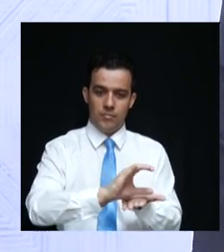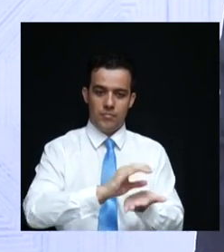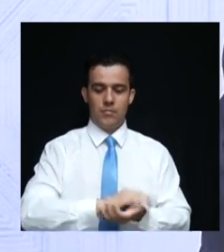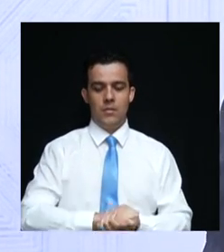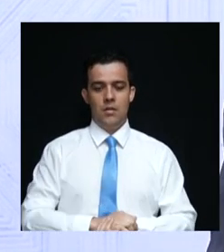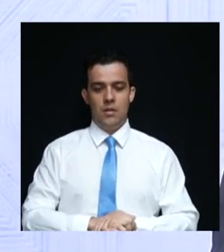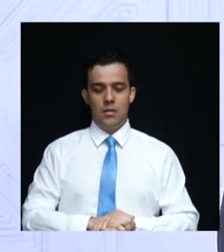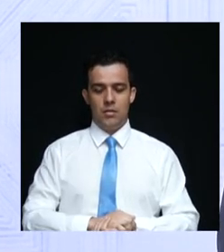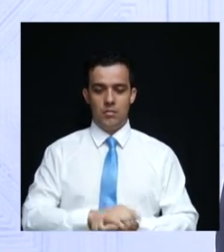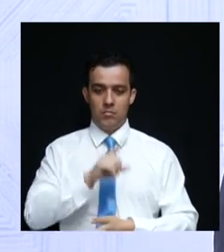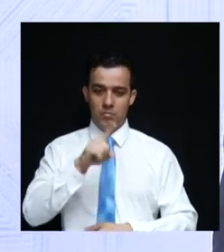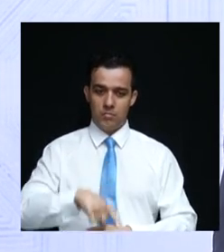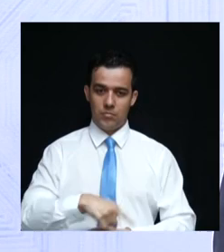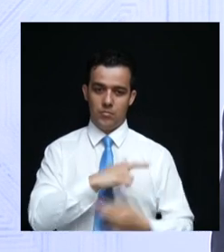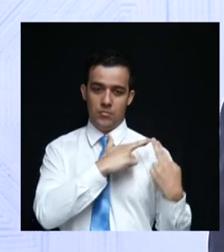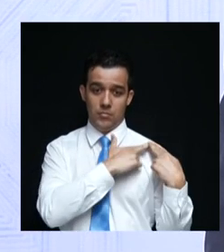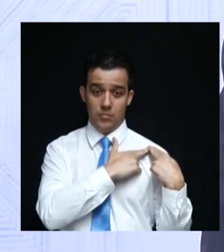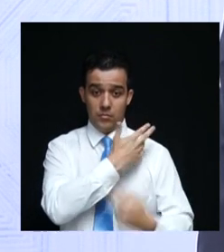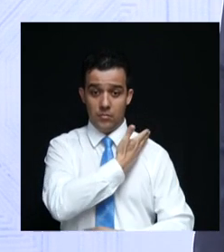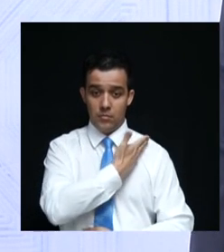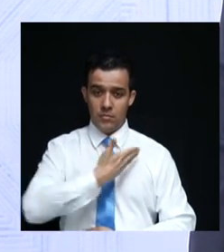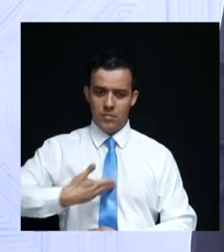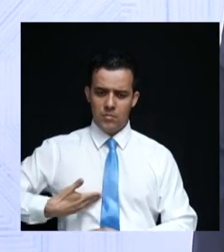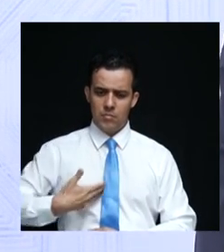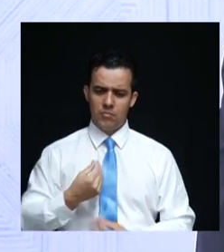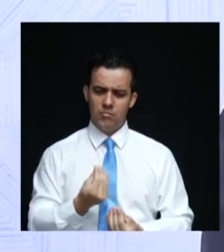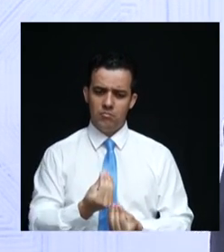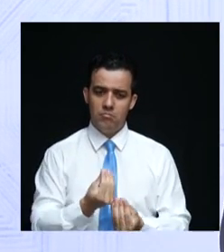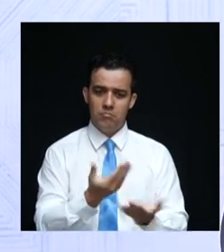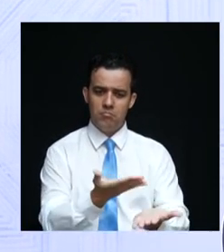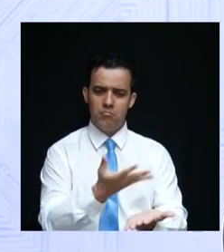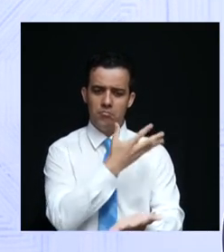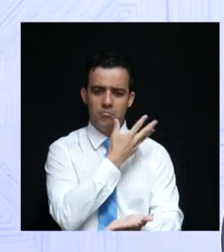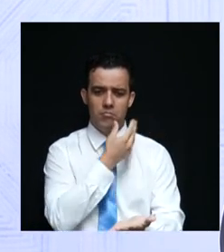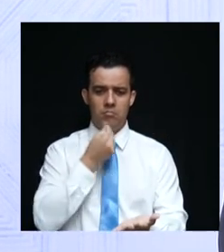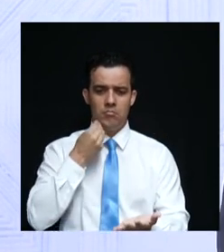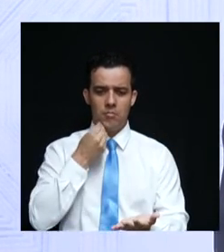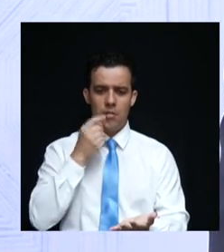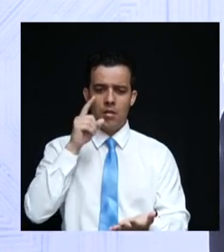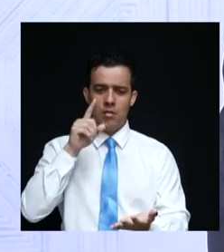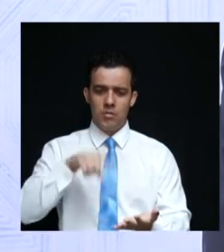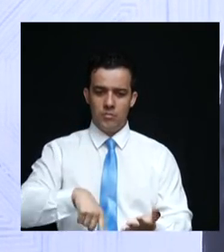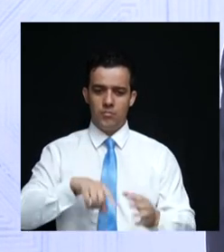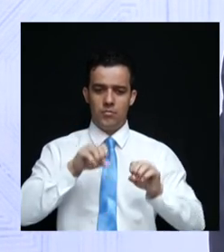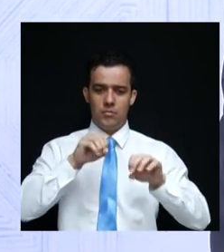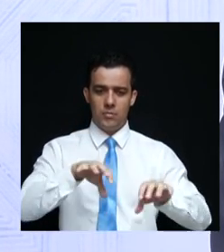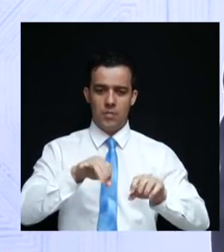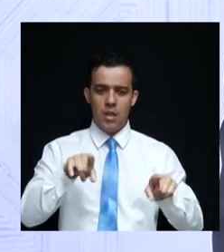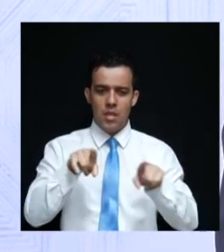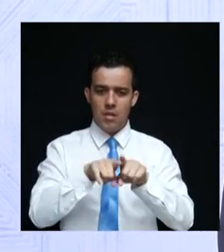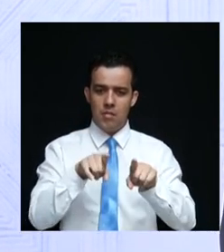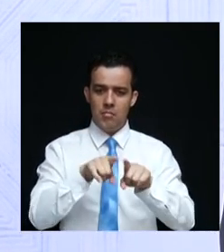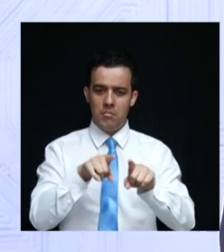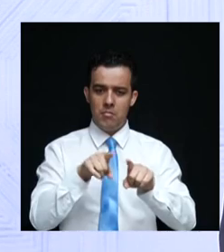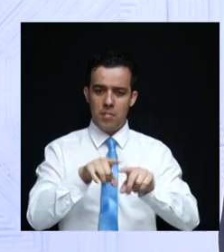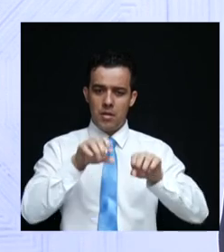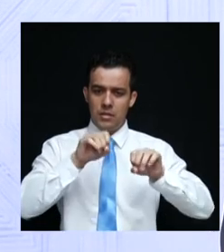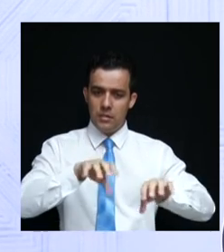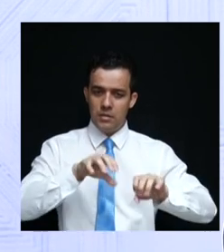Cabe ao Estado dar qualidade de educação, também ensino técnico